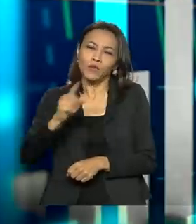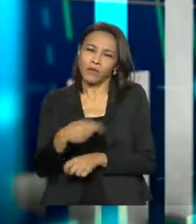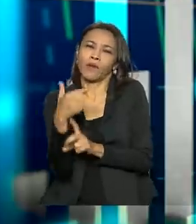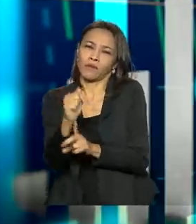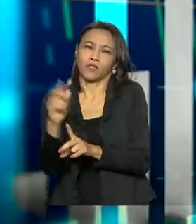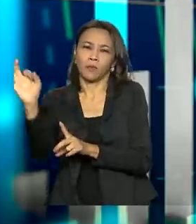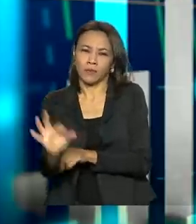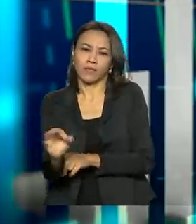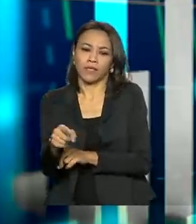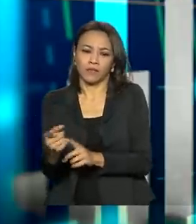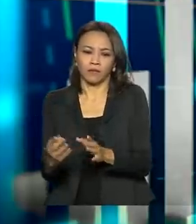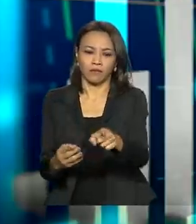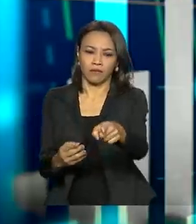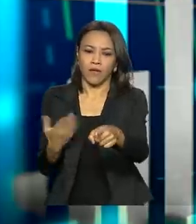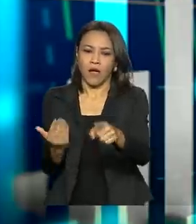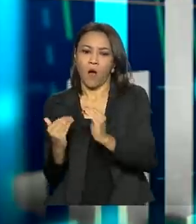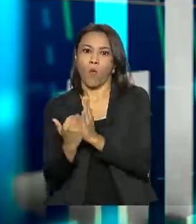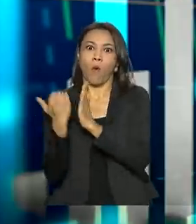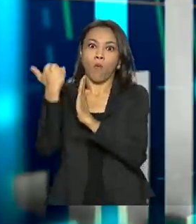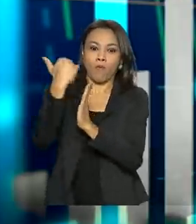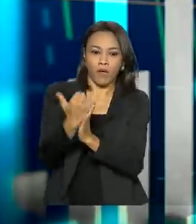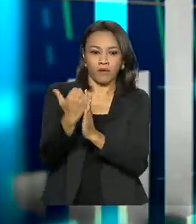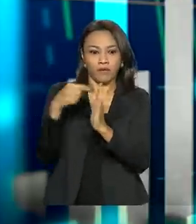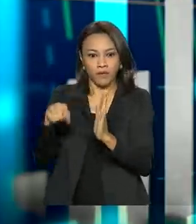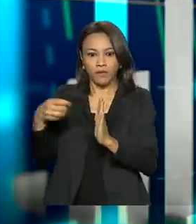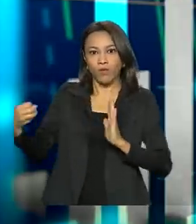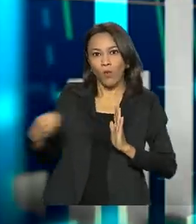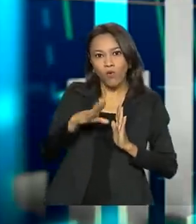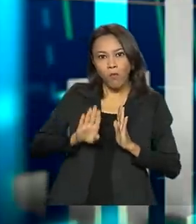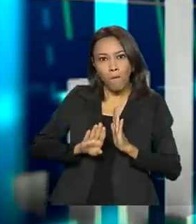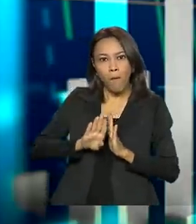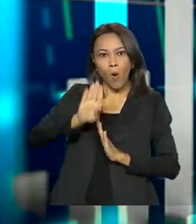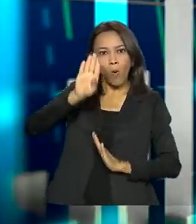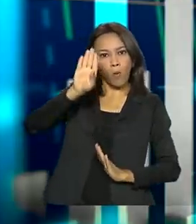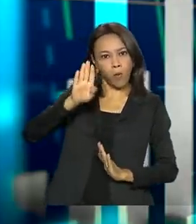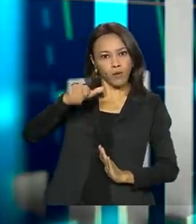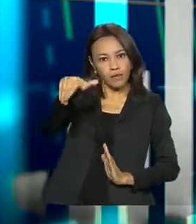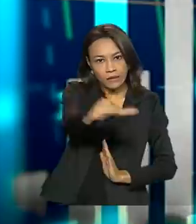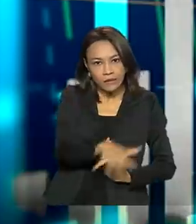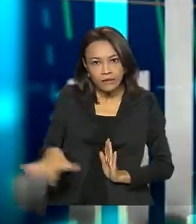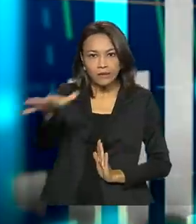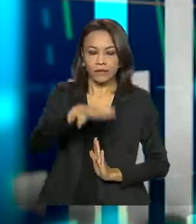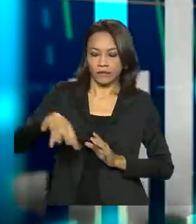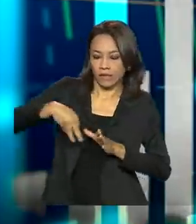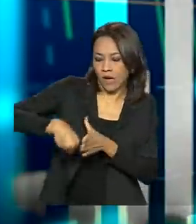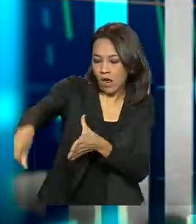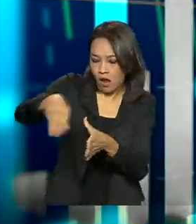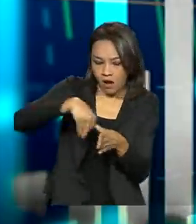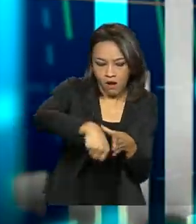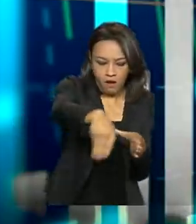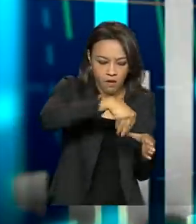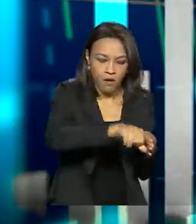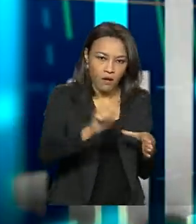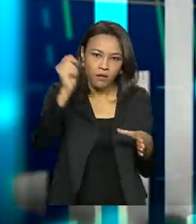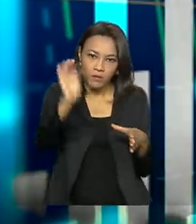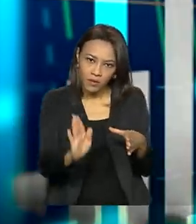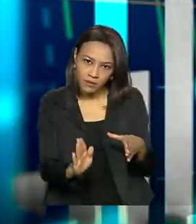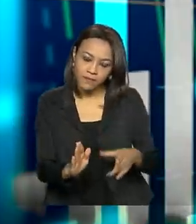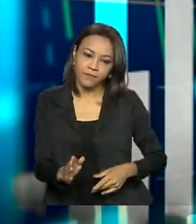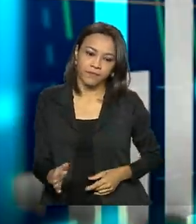mas isso vai ajudar a configurar um novo recorde na área agrícola, na produção agrícola brasileira.